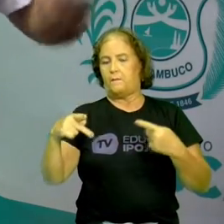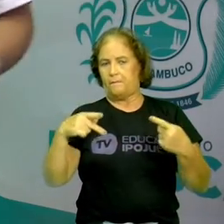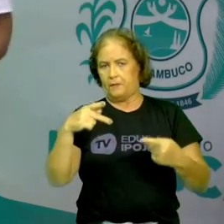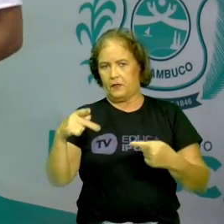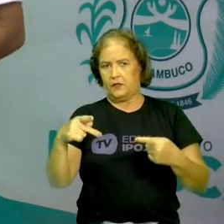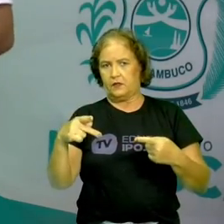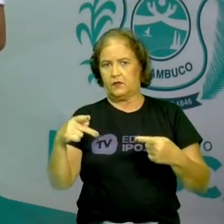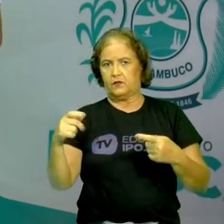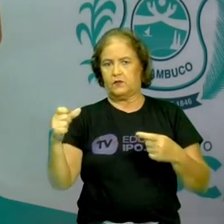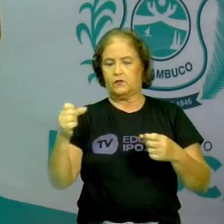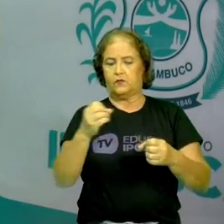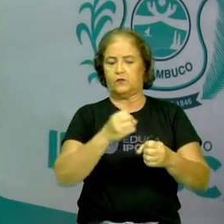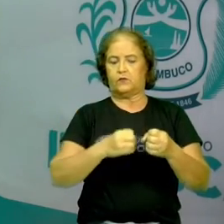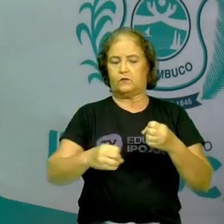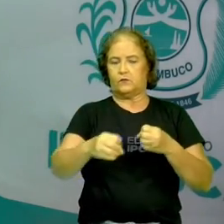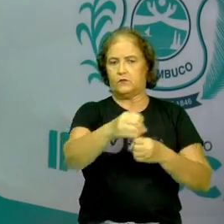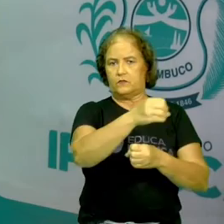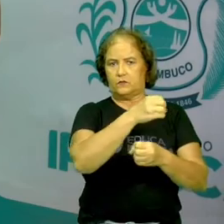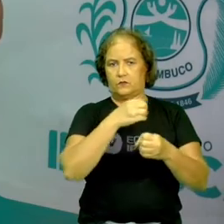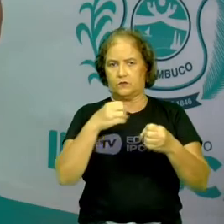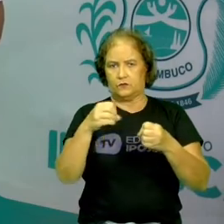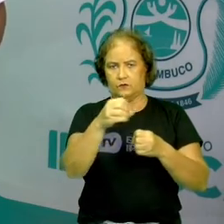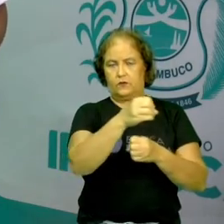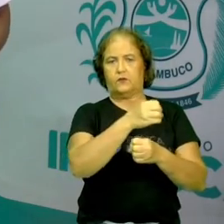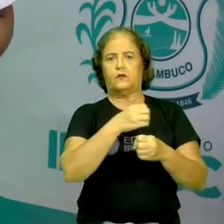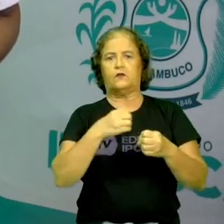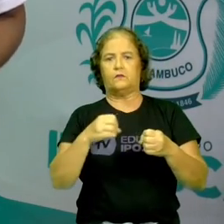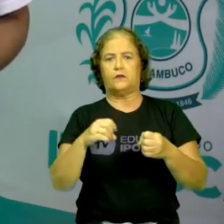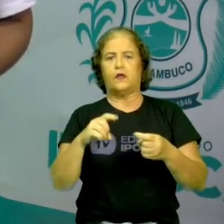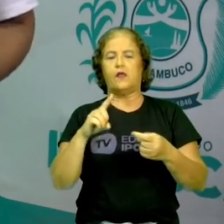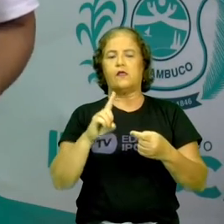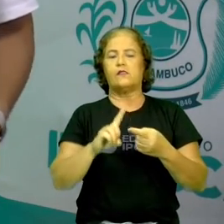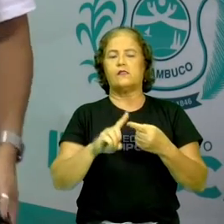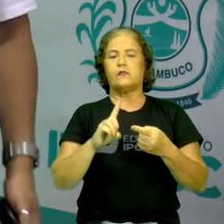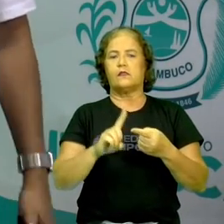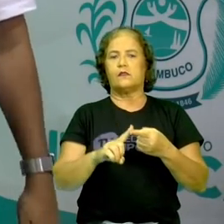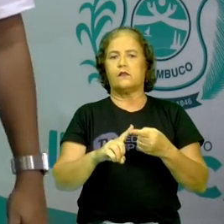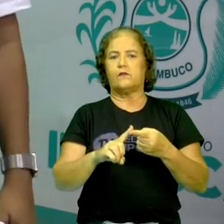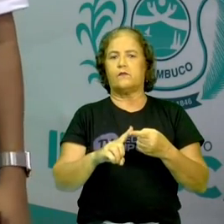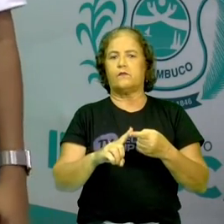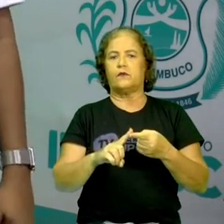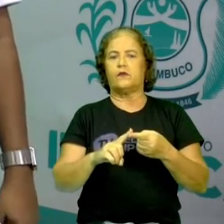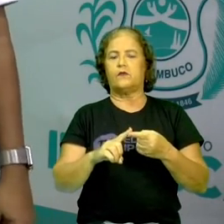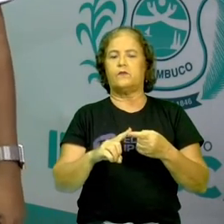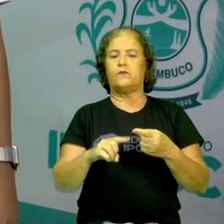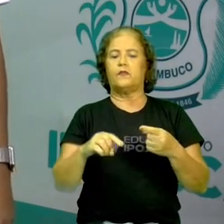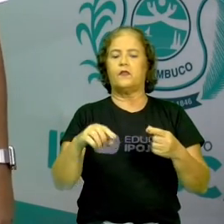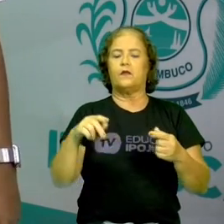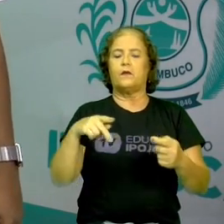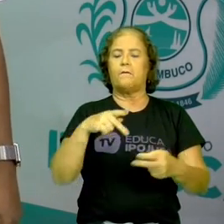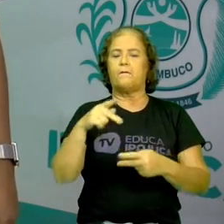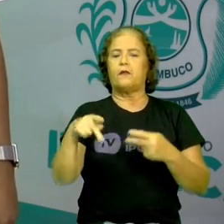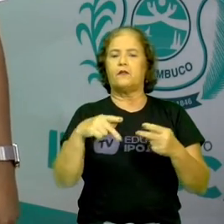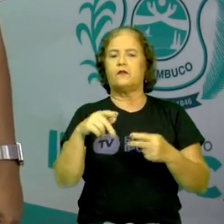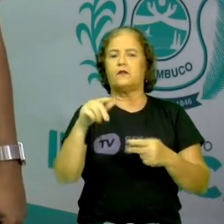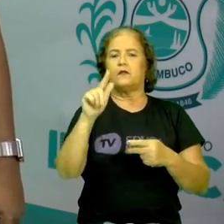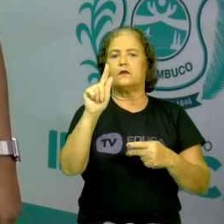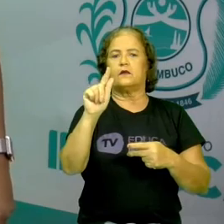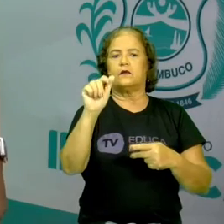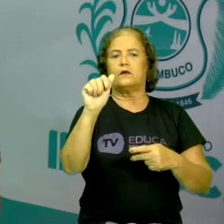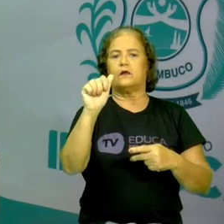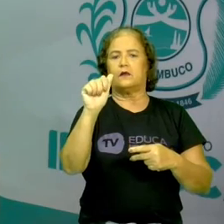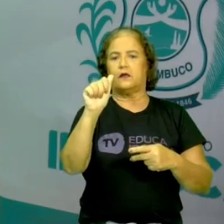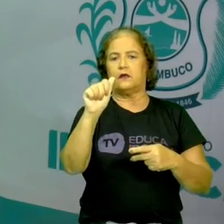grandões, como a gente diz. São também chamados de planetas gasosos. Por que isso? Porque a sua